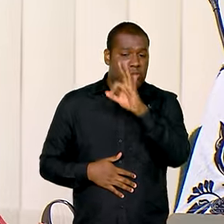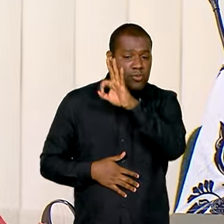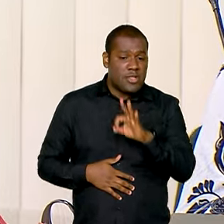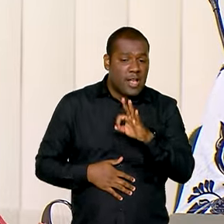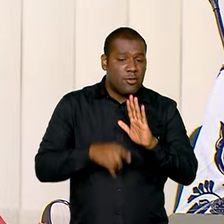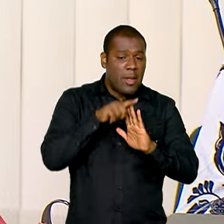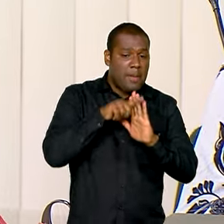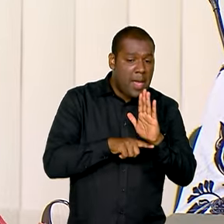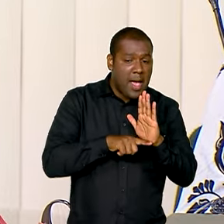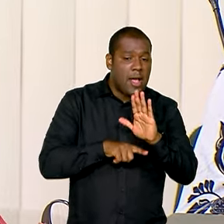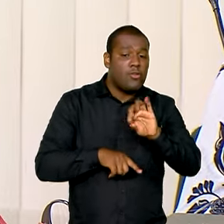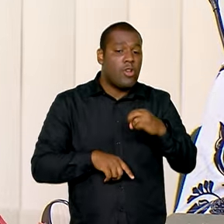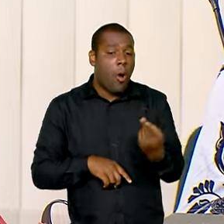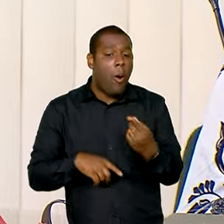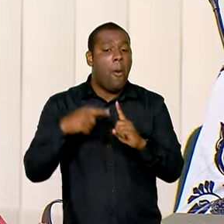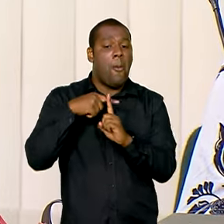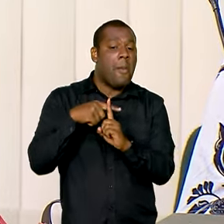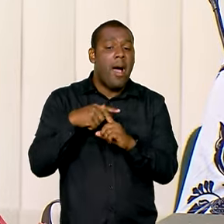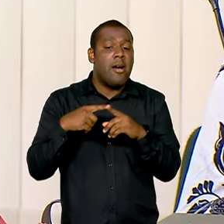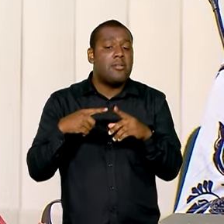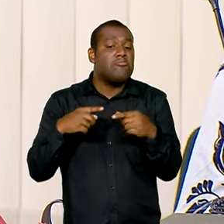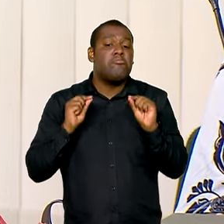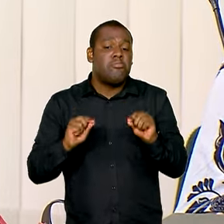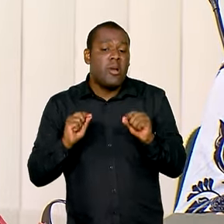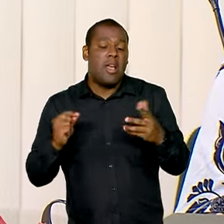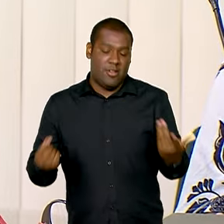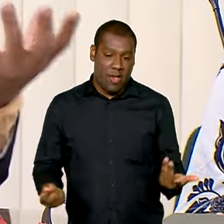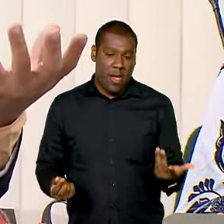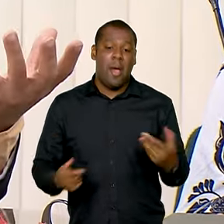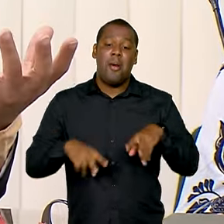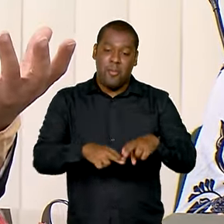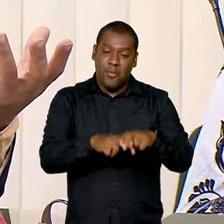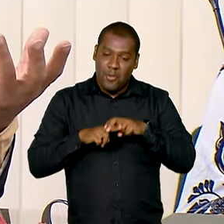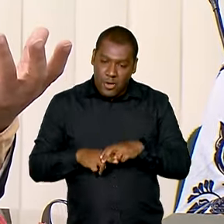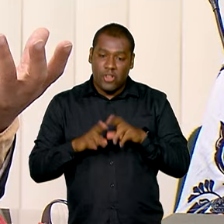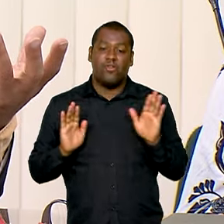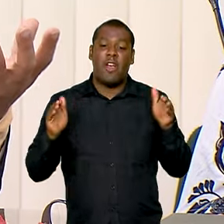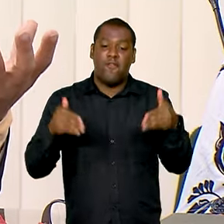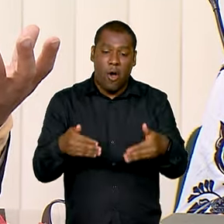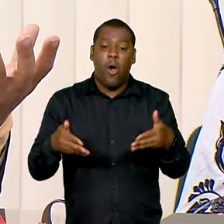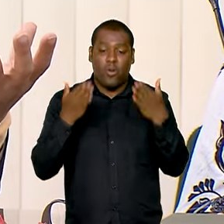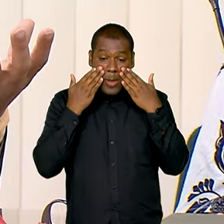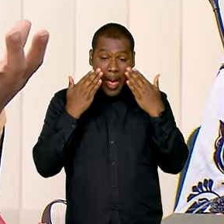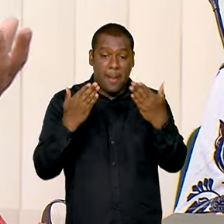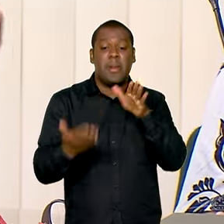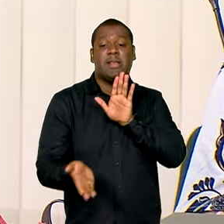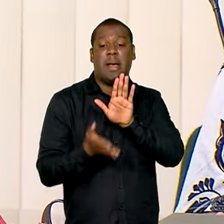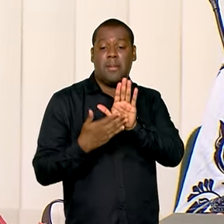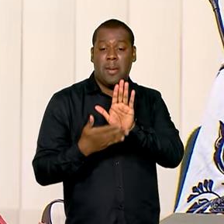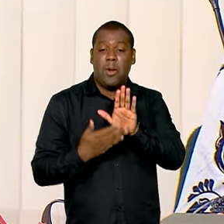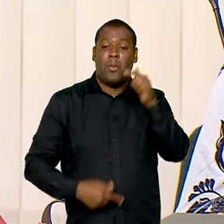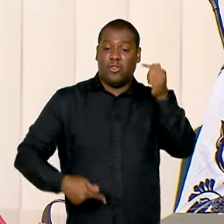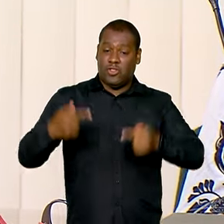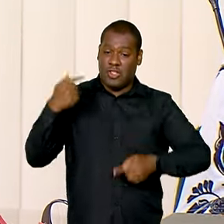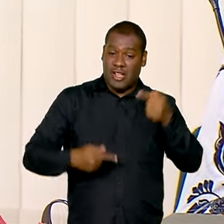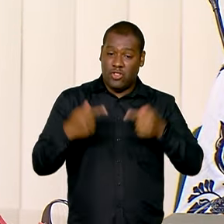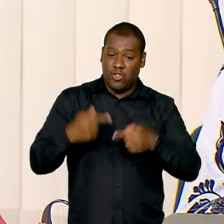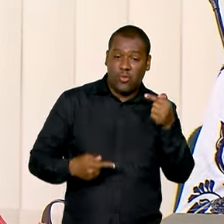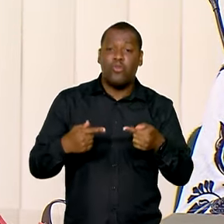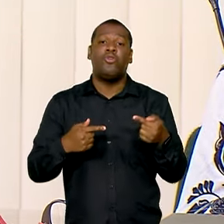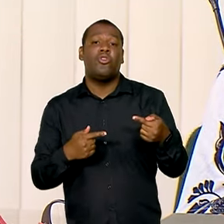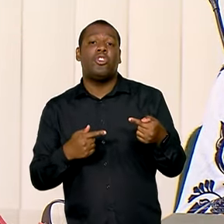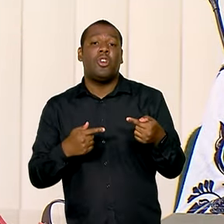Essa é a atribuição do Fórum, que, através da conferência, vai apresentar propostas para o debate e formulação de políticas